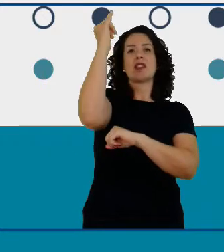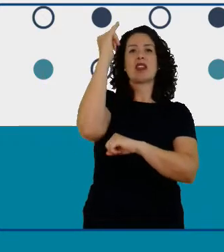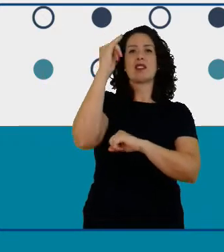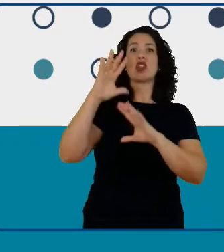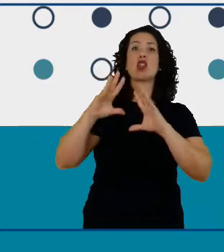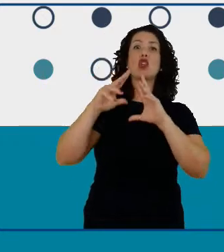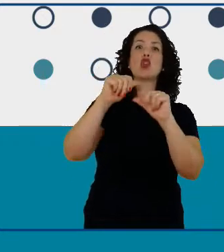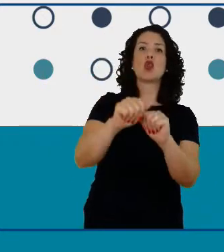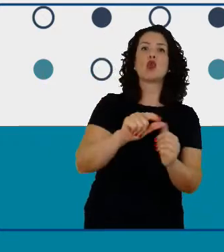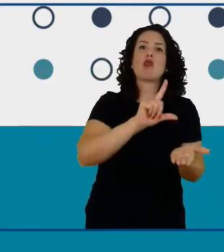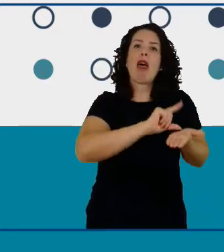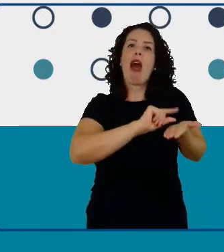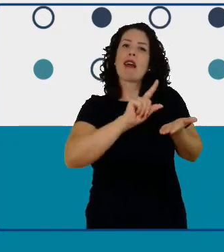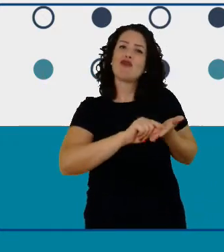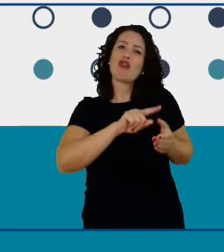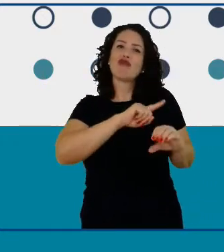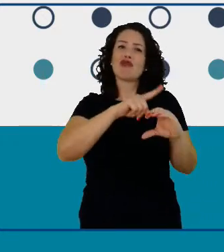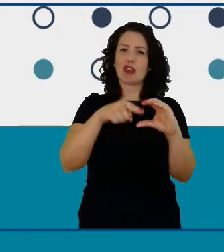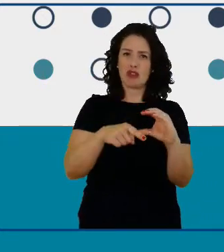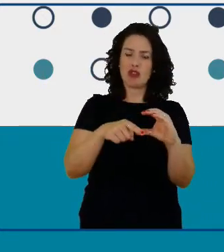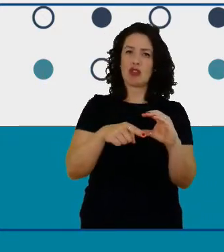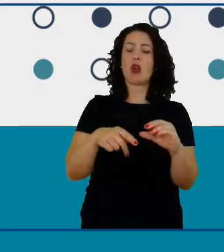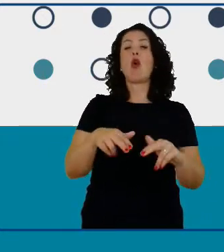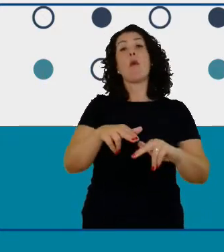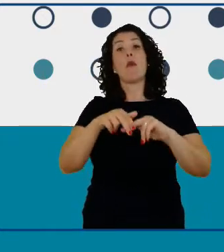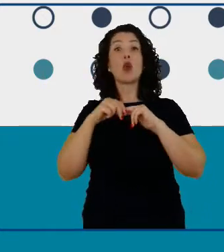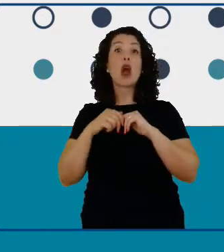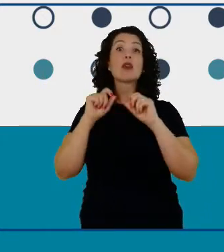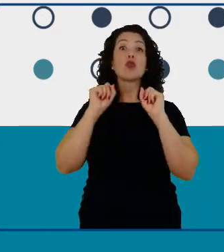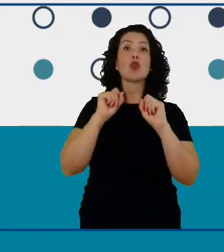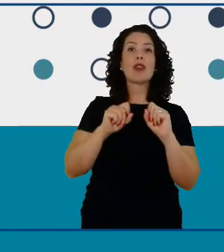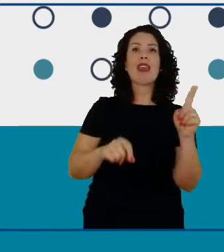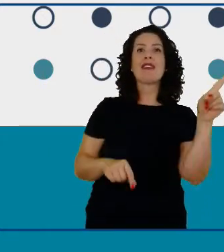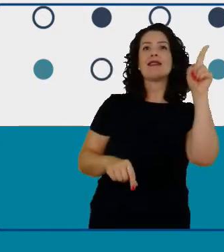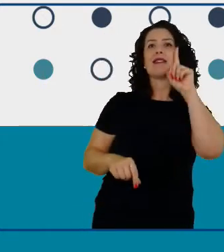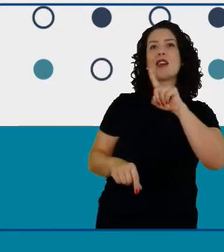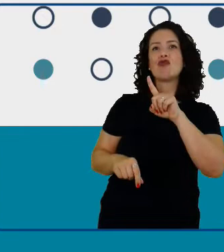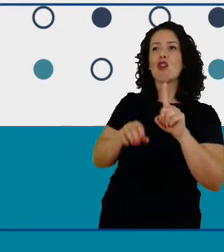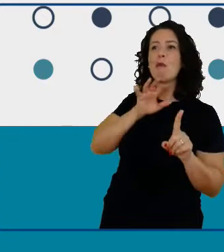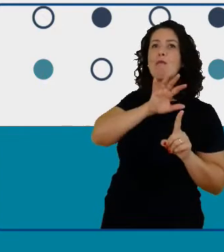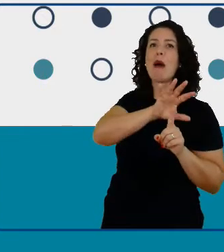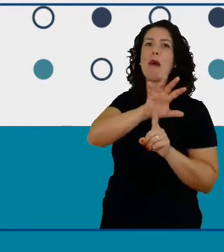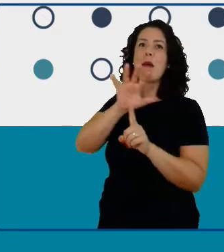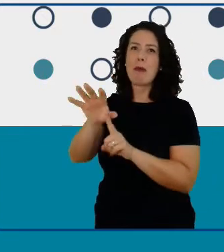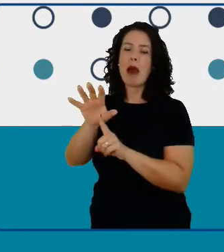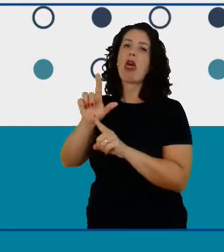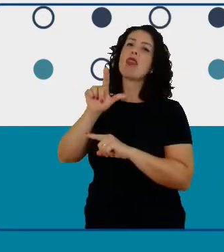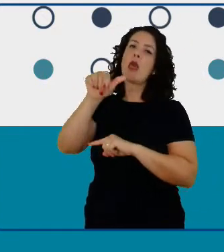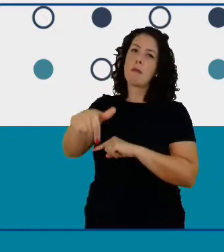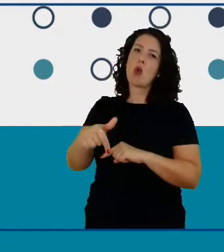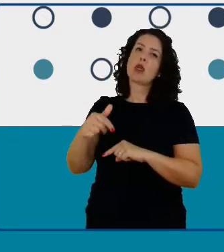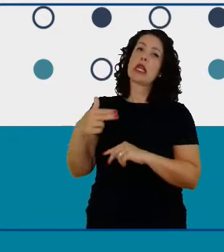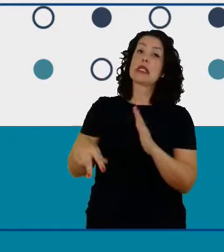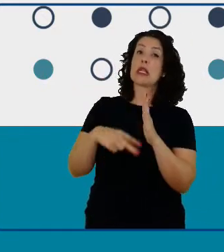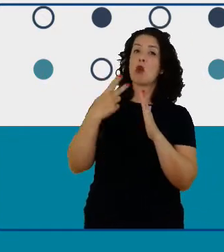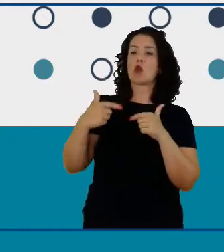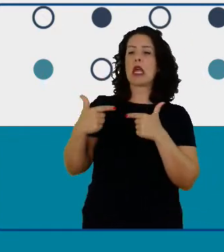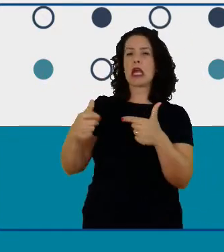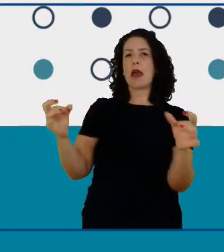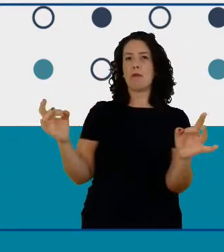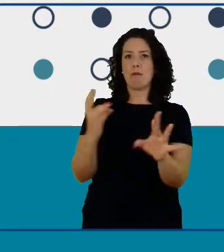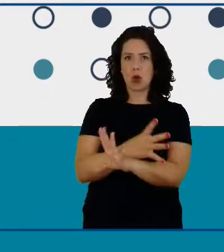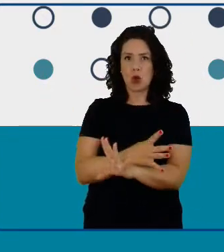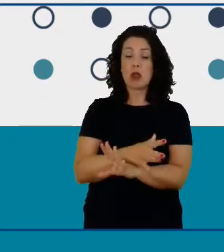com a influência dos Estados Unidos depois da segunda guerra se tornou a língua universal da